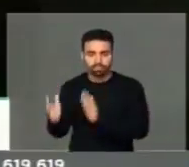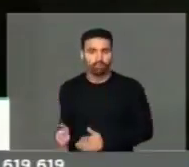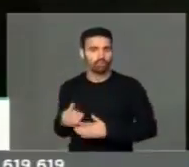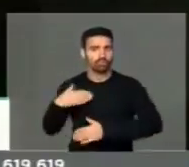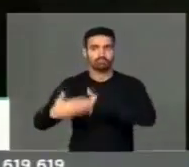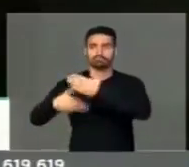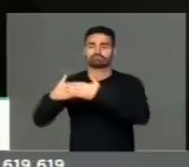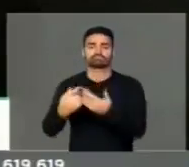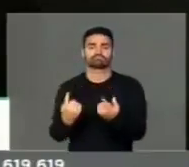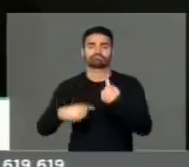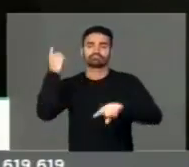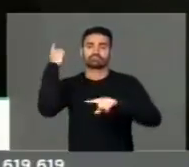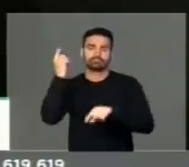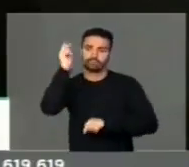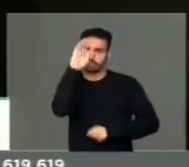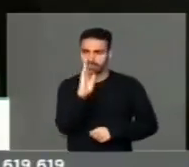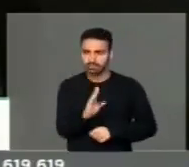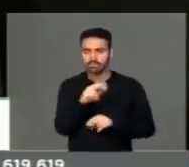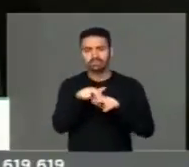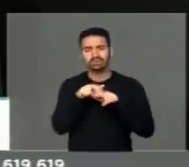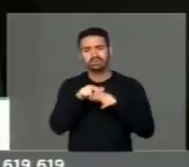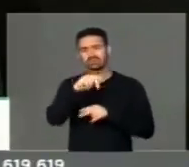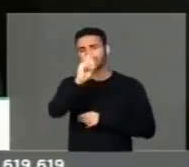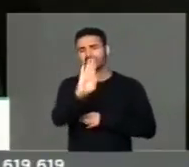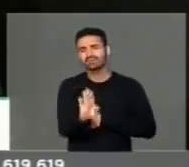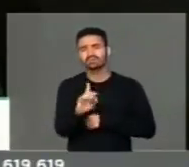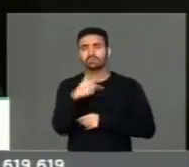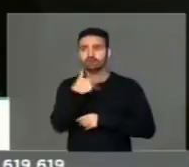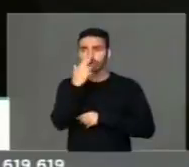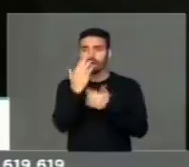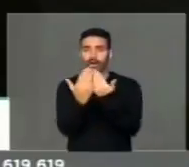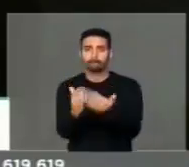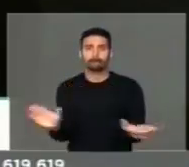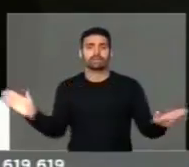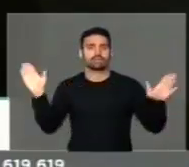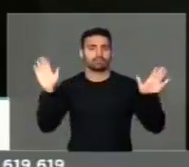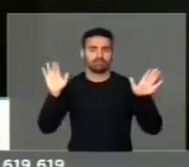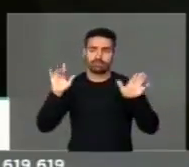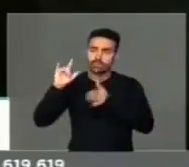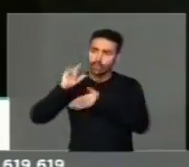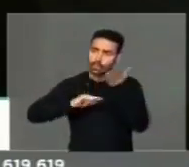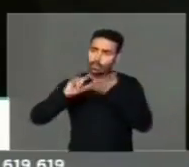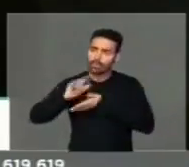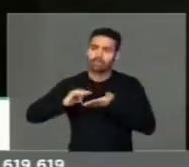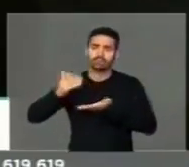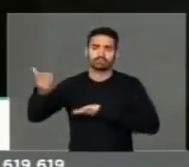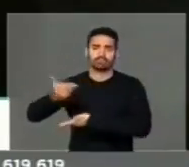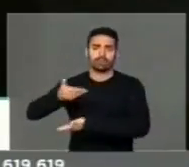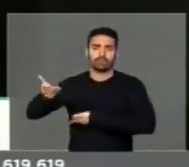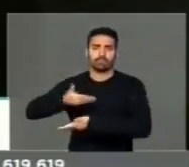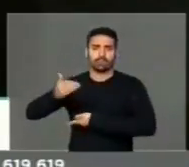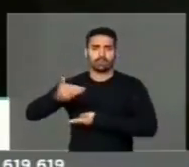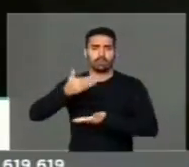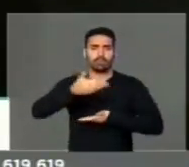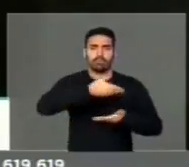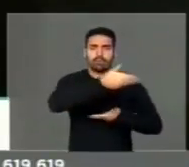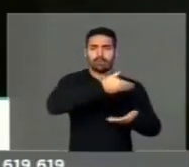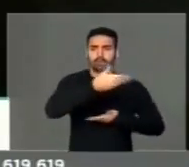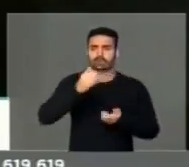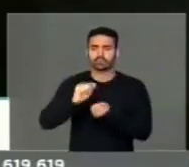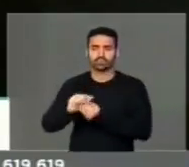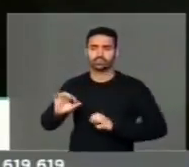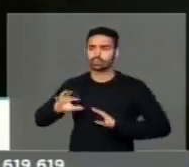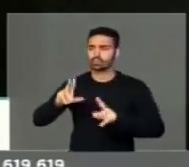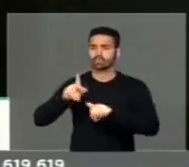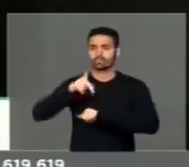Brasil. E o Brasil não só dá abertura a toda a questão de documentação relacionada a outros países, a todos esses países